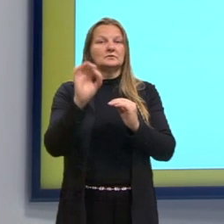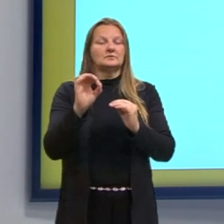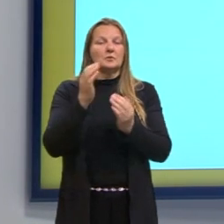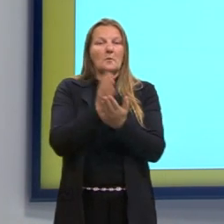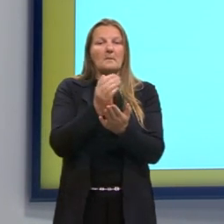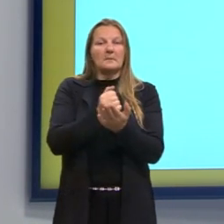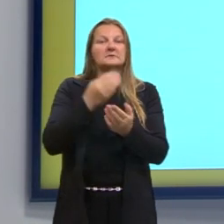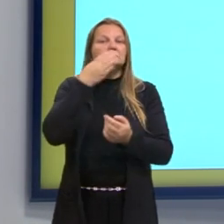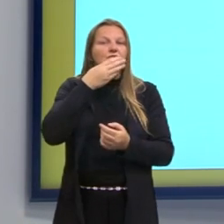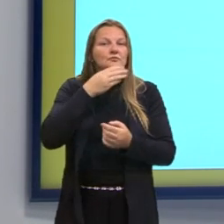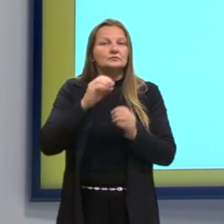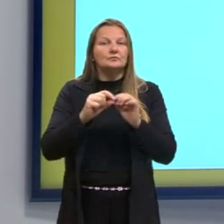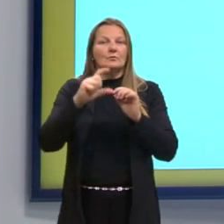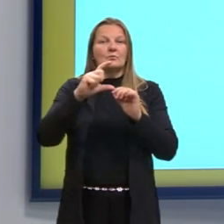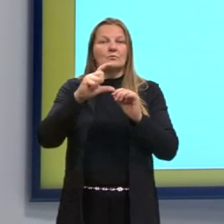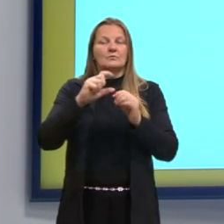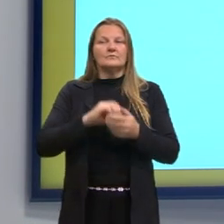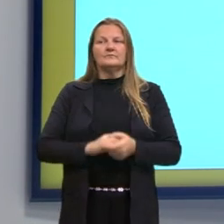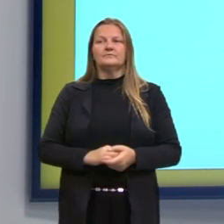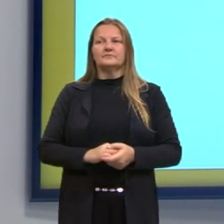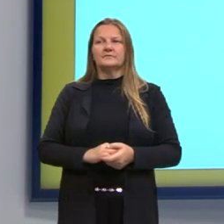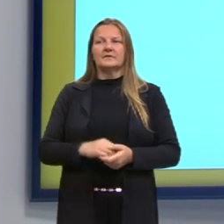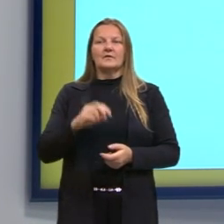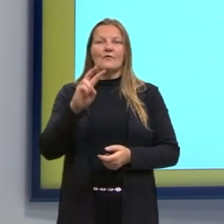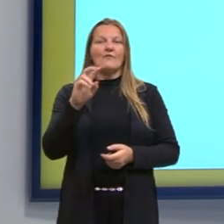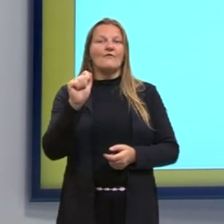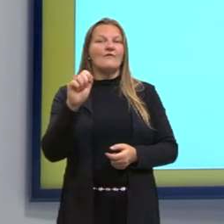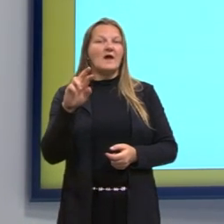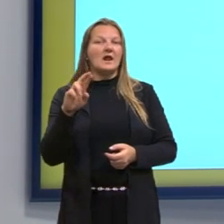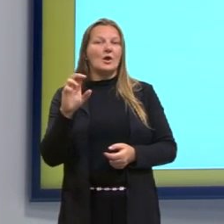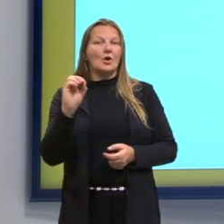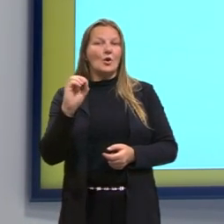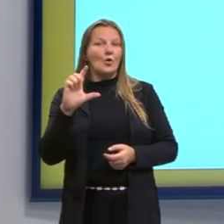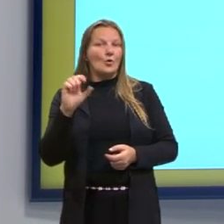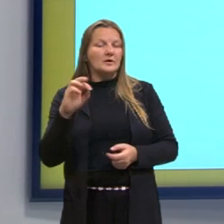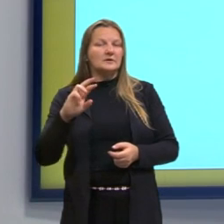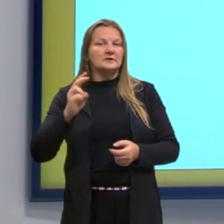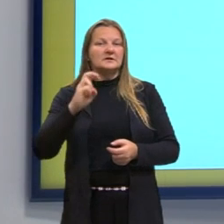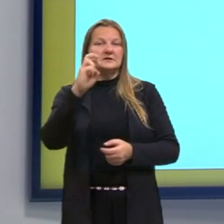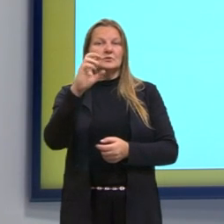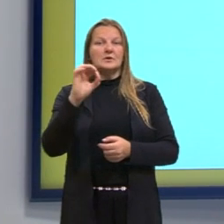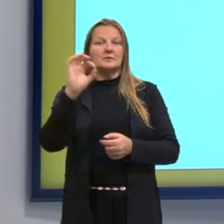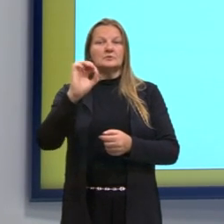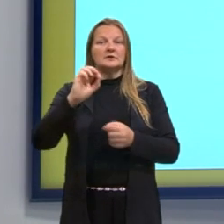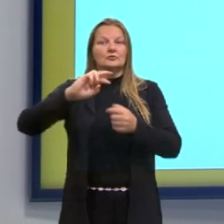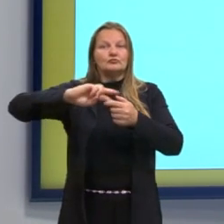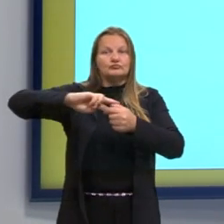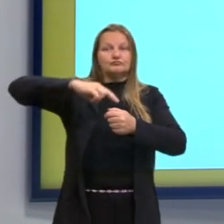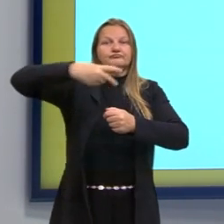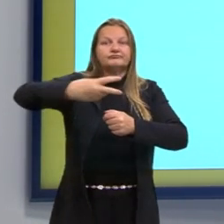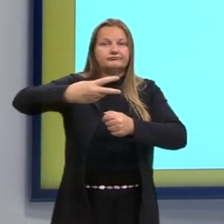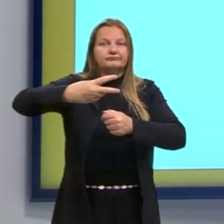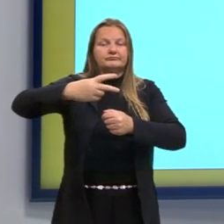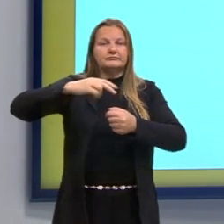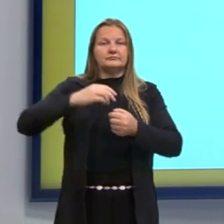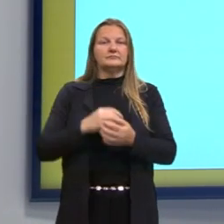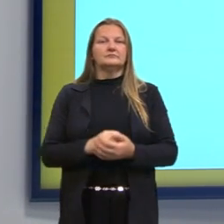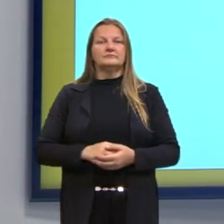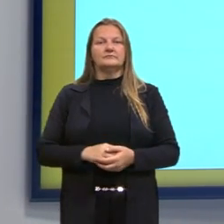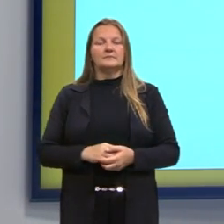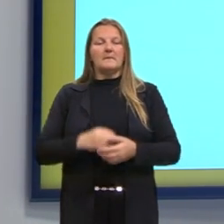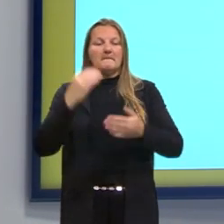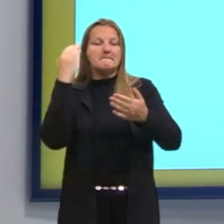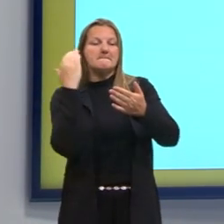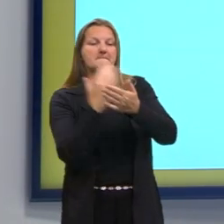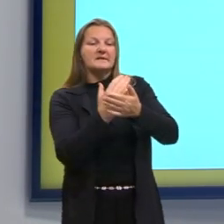doce. Quando a gente fala num aumento de 50%, a gente pode imaginar que vai aumentar metade do valor.